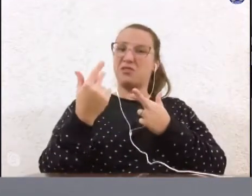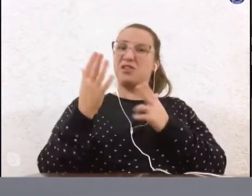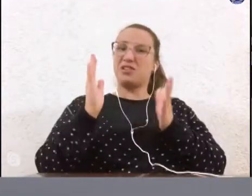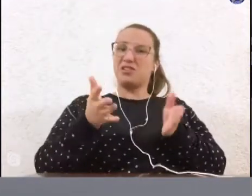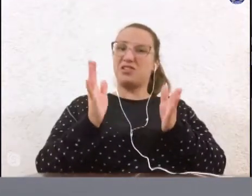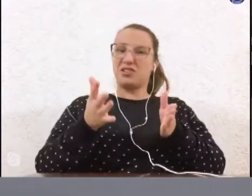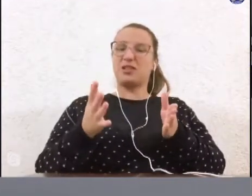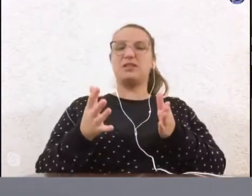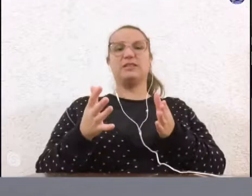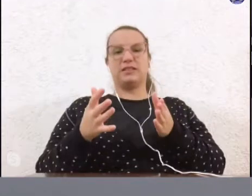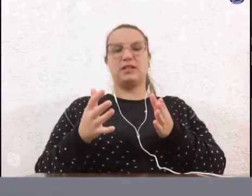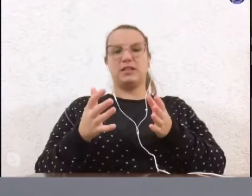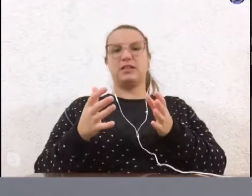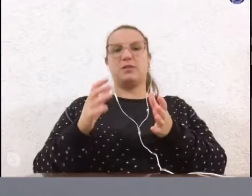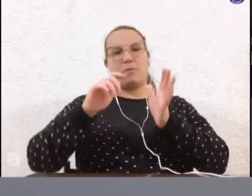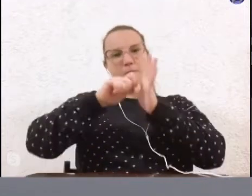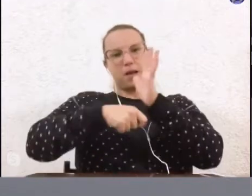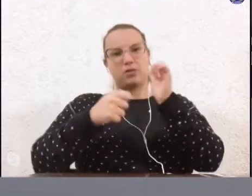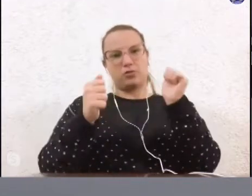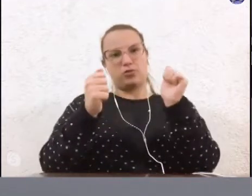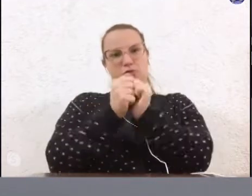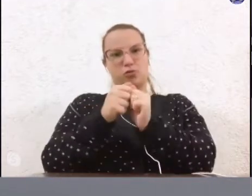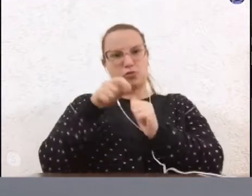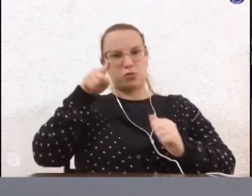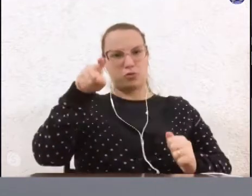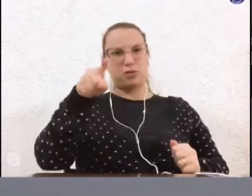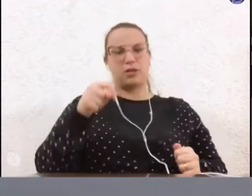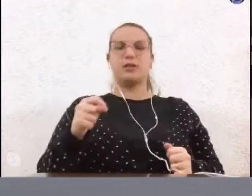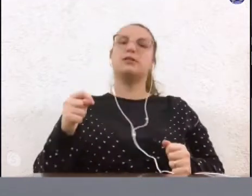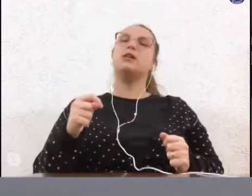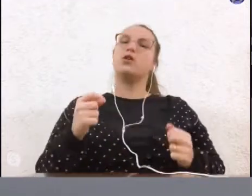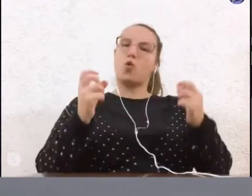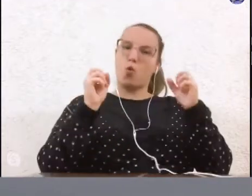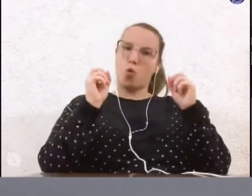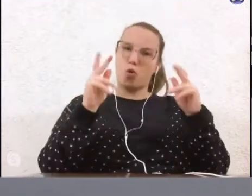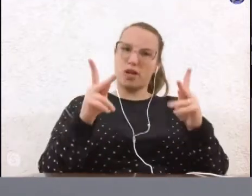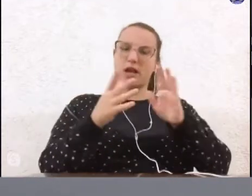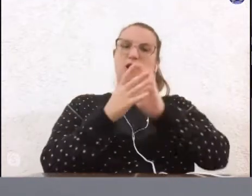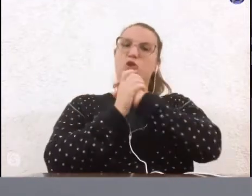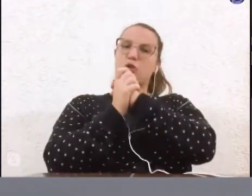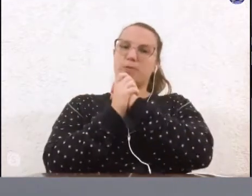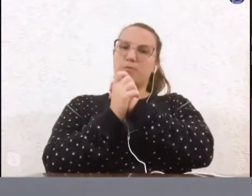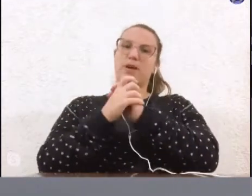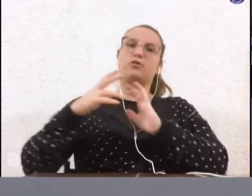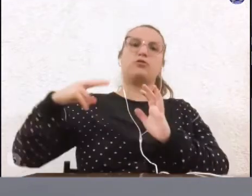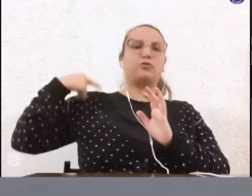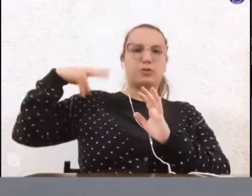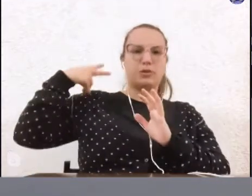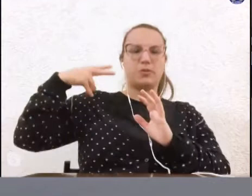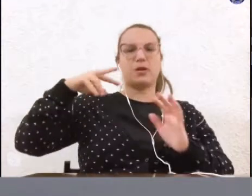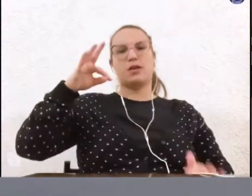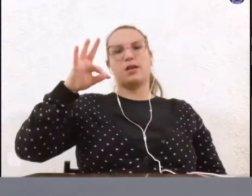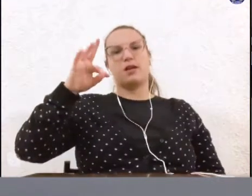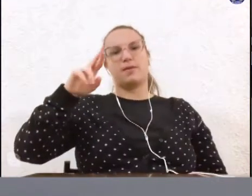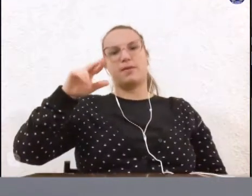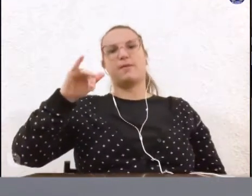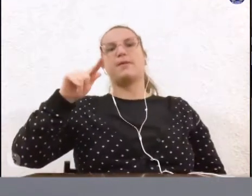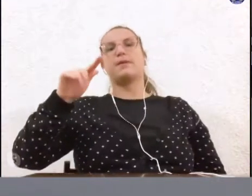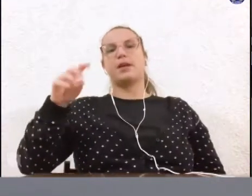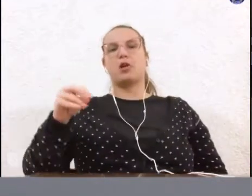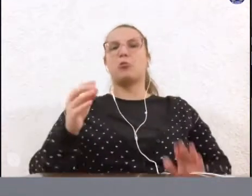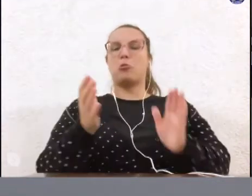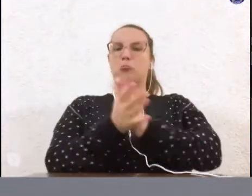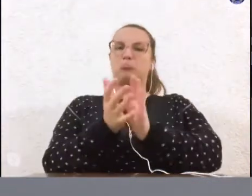por isso. Peço para assinar em conjunto com o senhor. Também cumprimento o vereador Trigo parabenizo pela matéria.